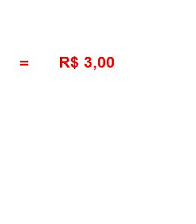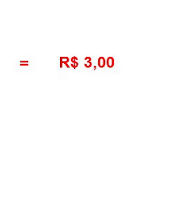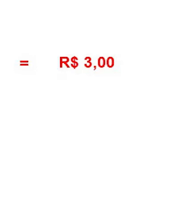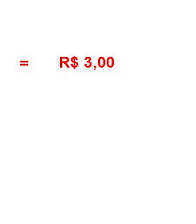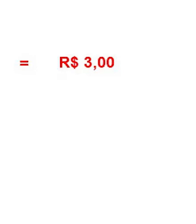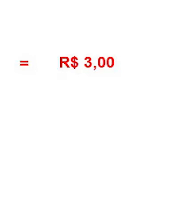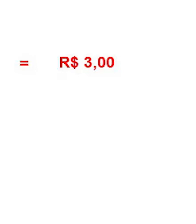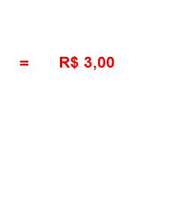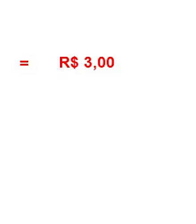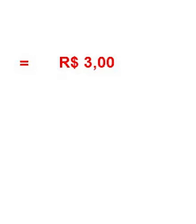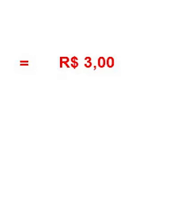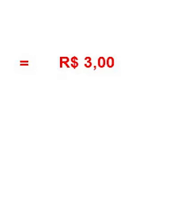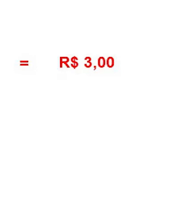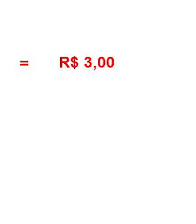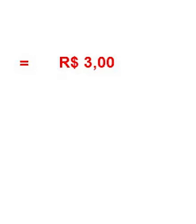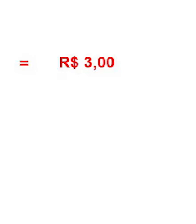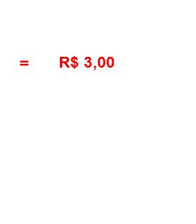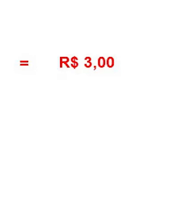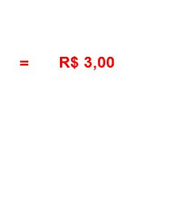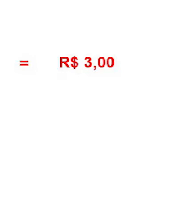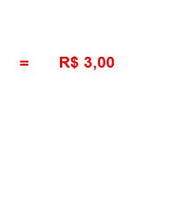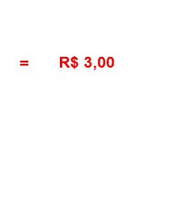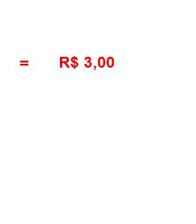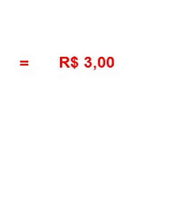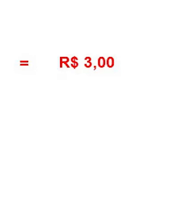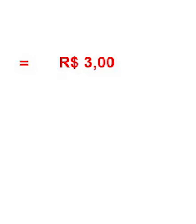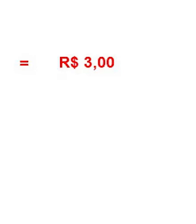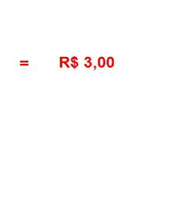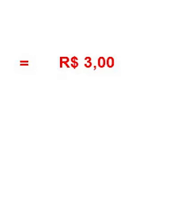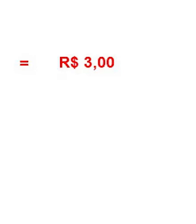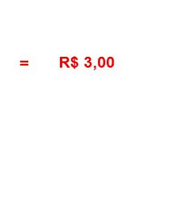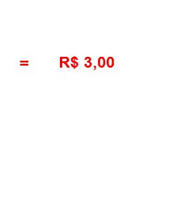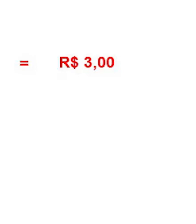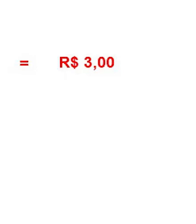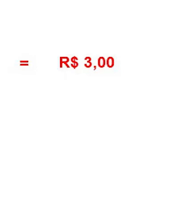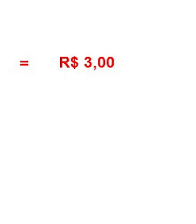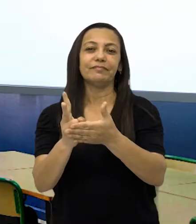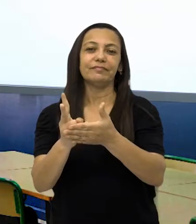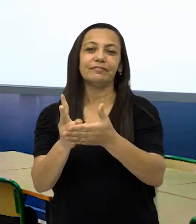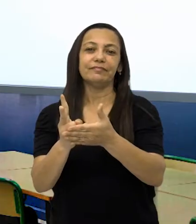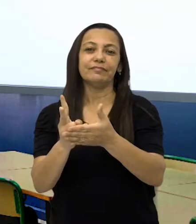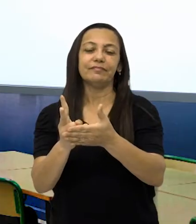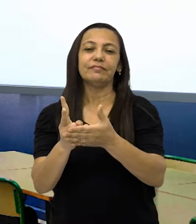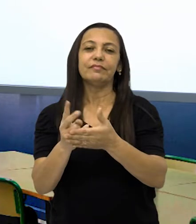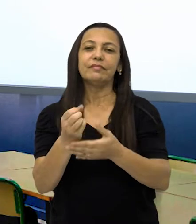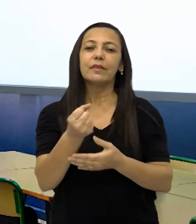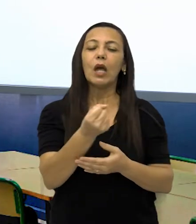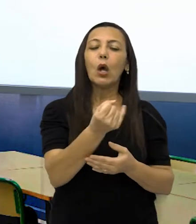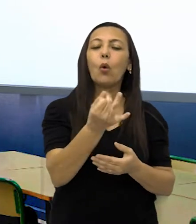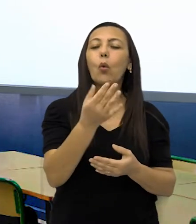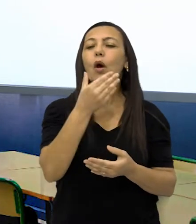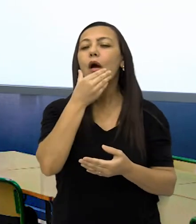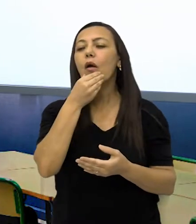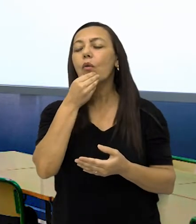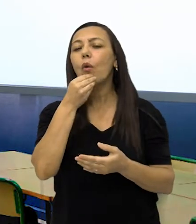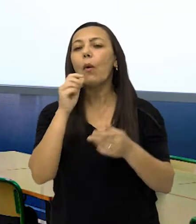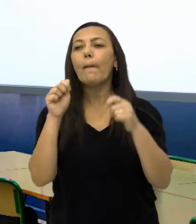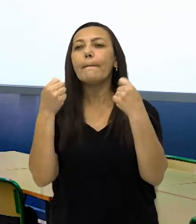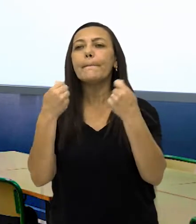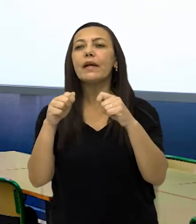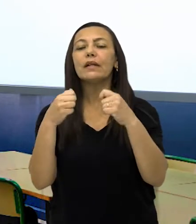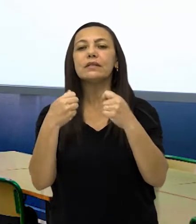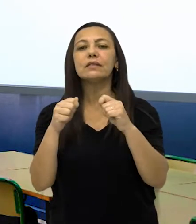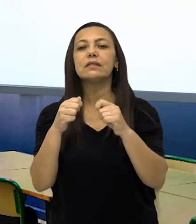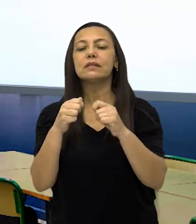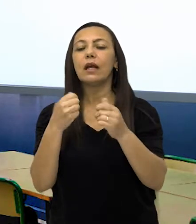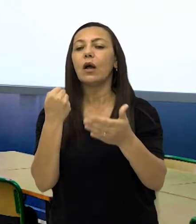Muito bem, alternativa A. Vamos continuar. Quanto Leonardo precisaria